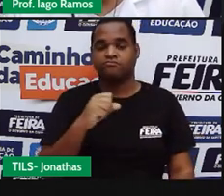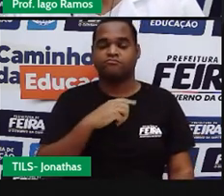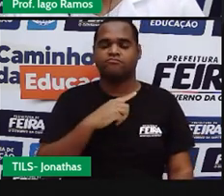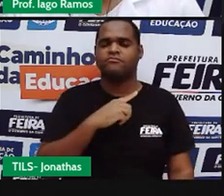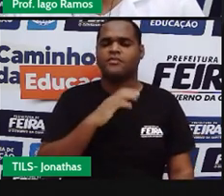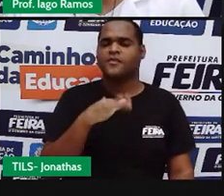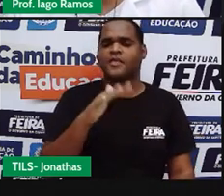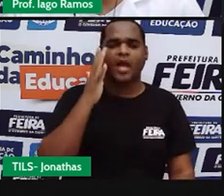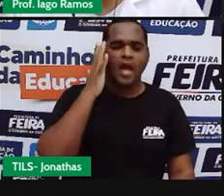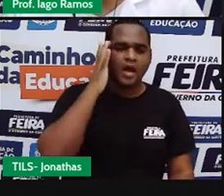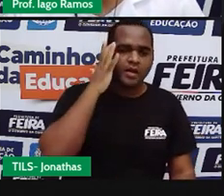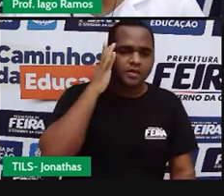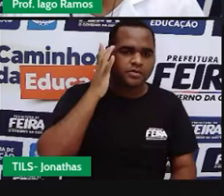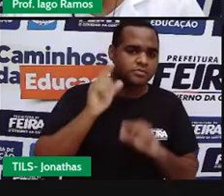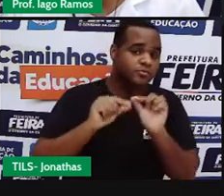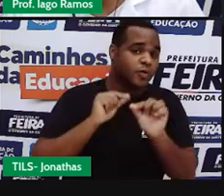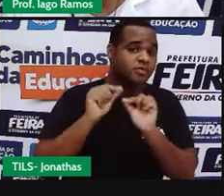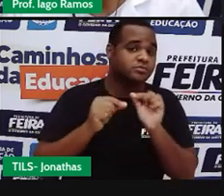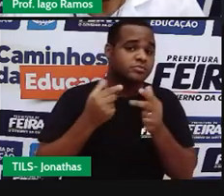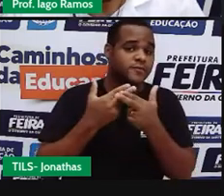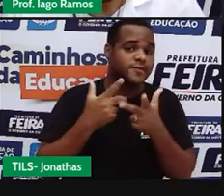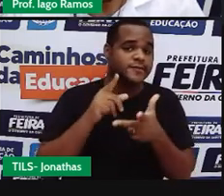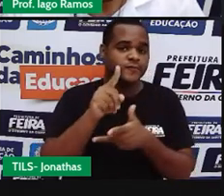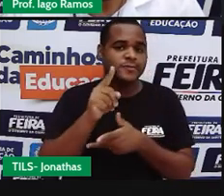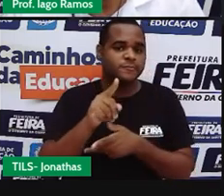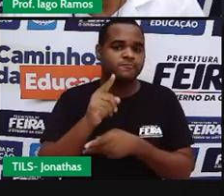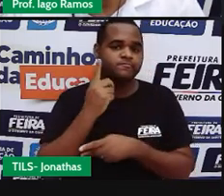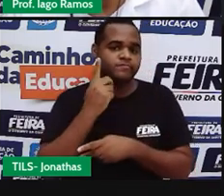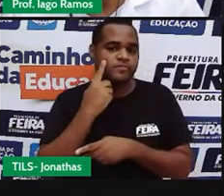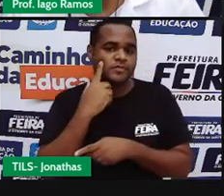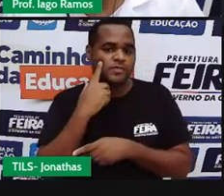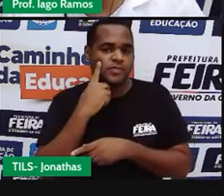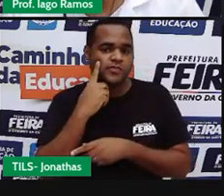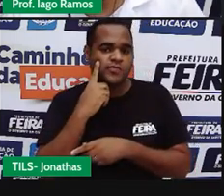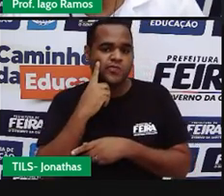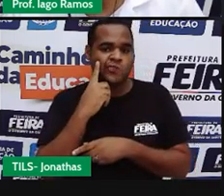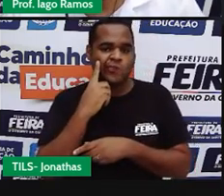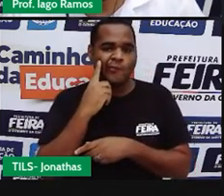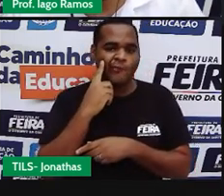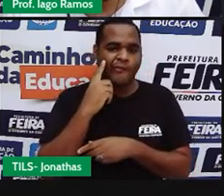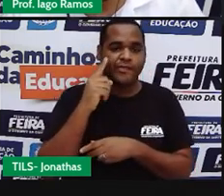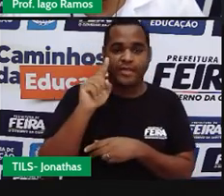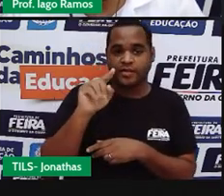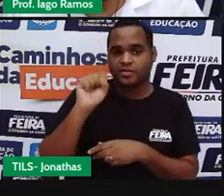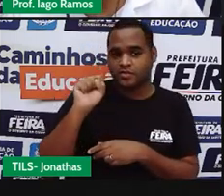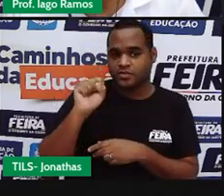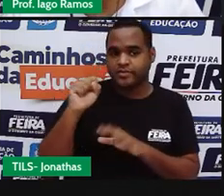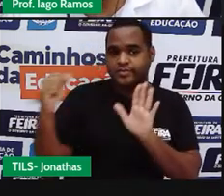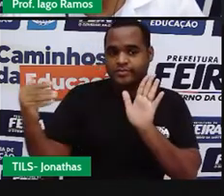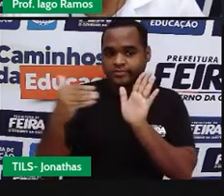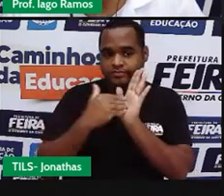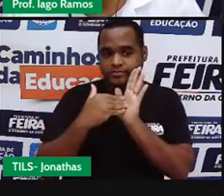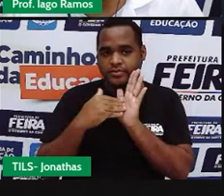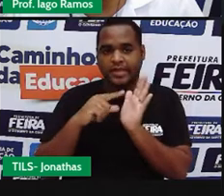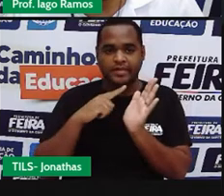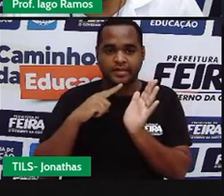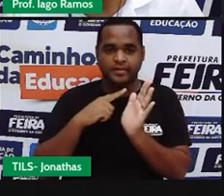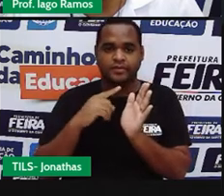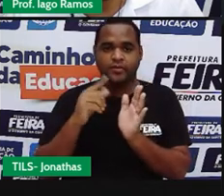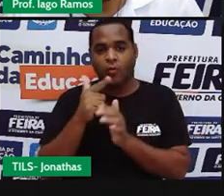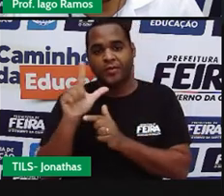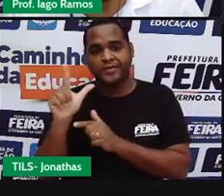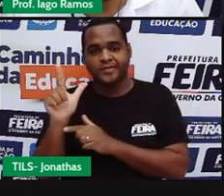O que você acha que vai acontecer se eu medir do ponto S até essa outra